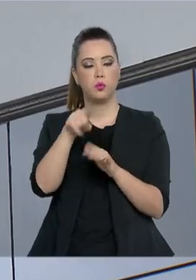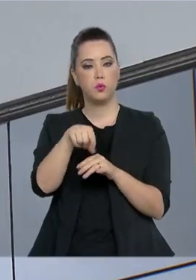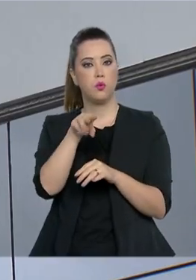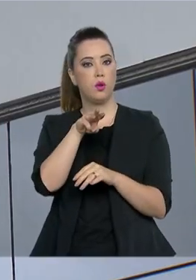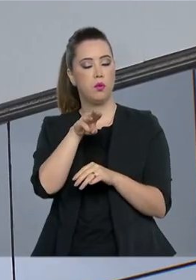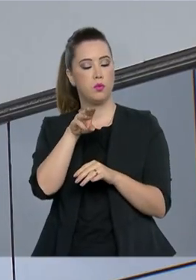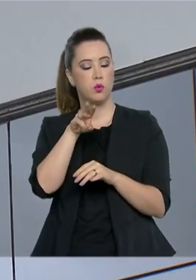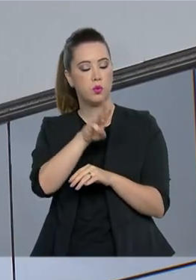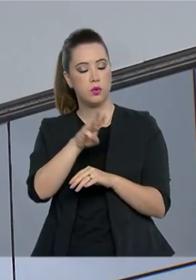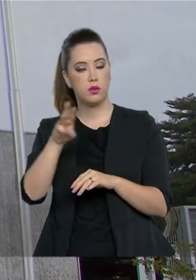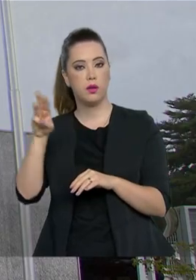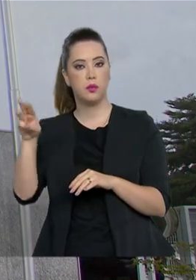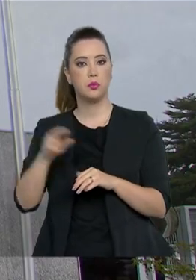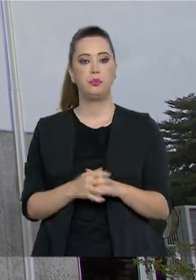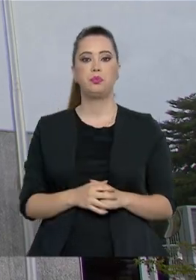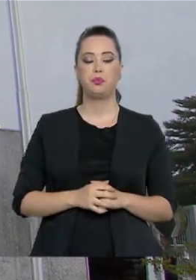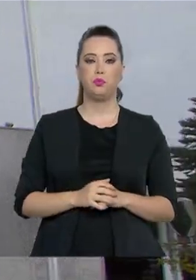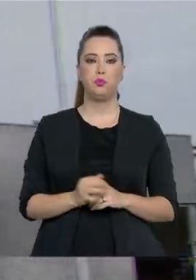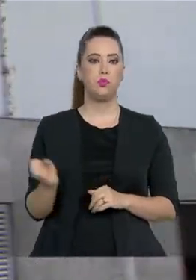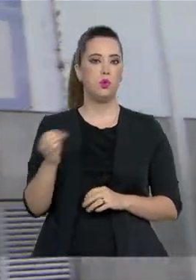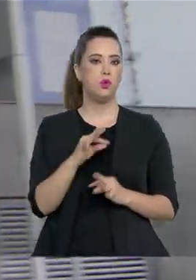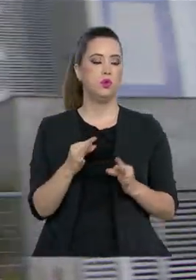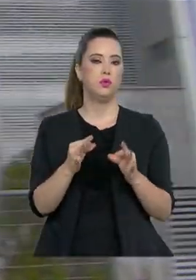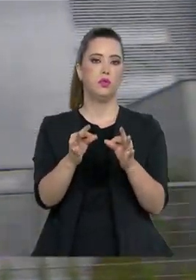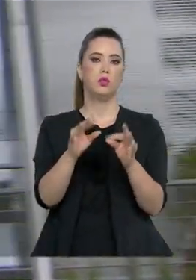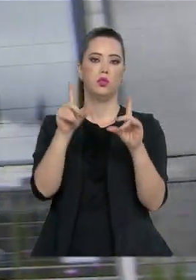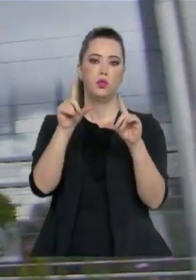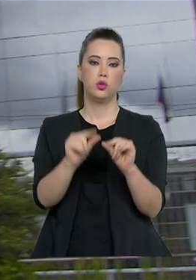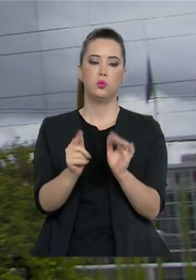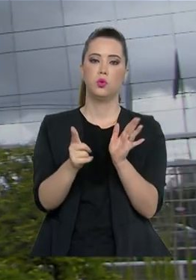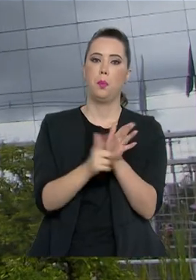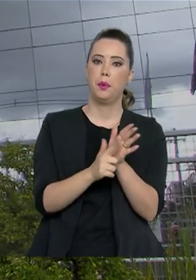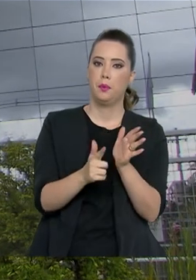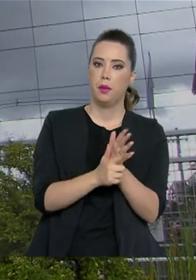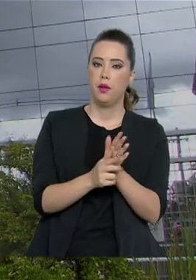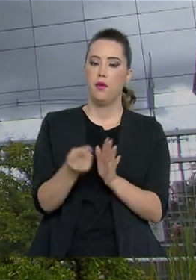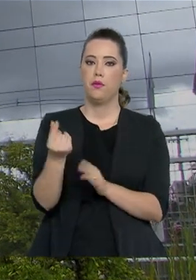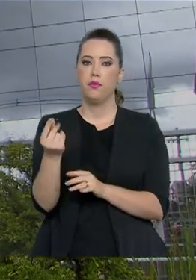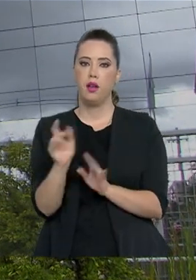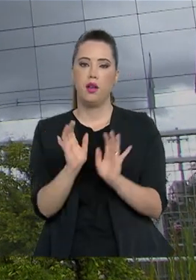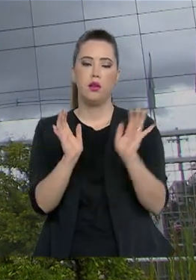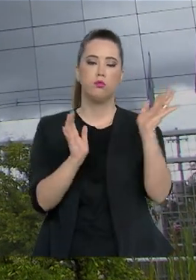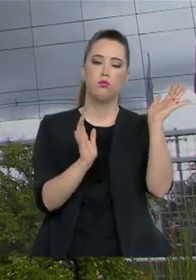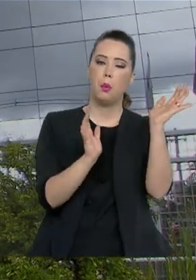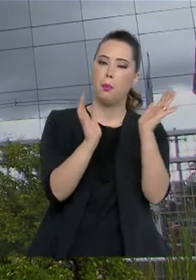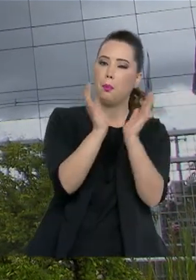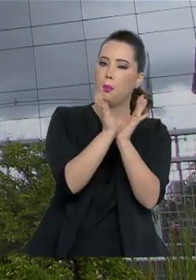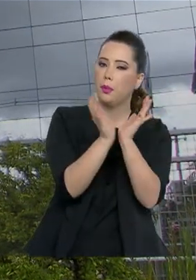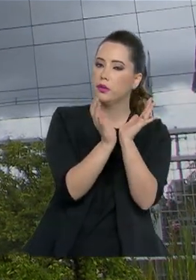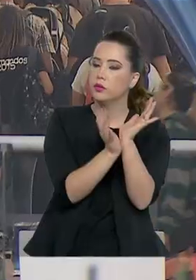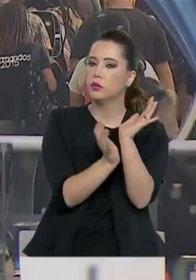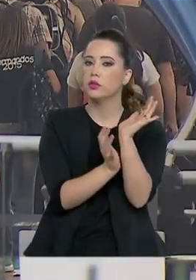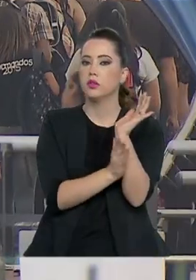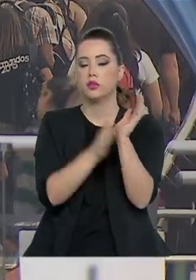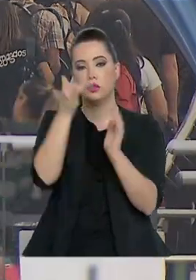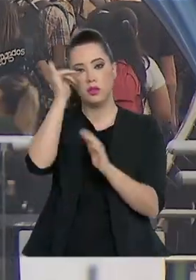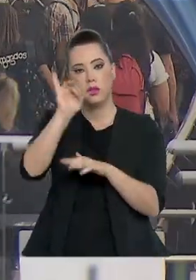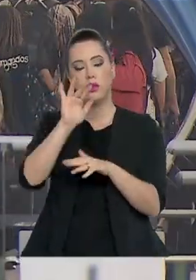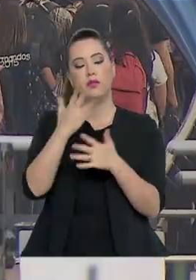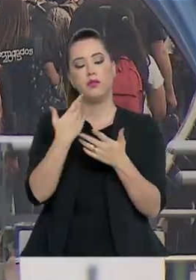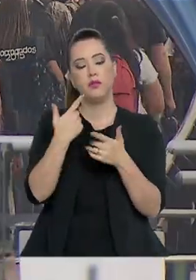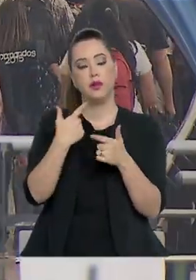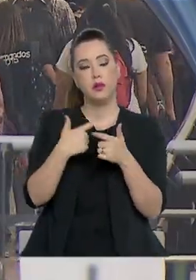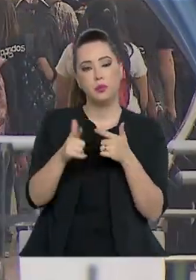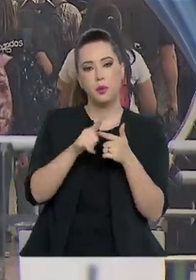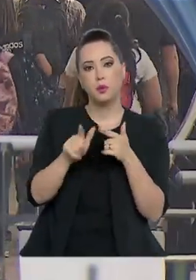a nova tecnologia, o governo vai reduzir a impressão de papel, custo, burocracia e evitar fraudes. 600